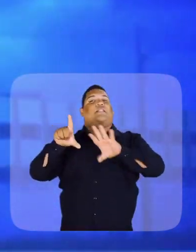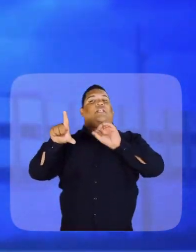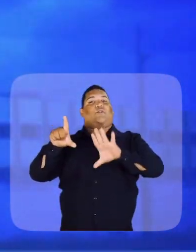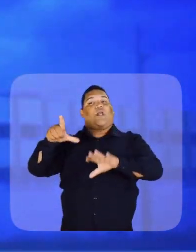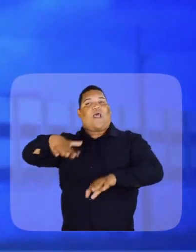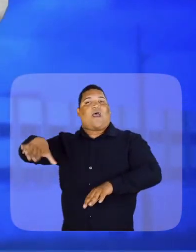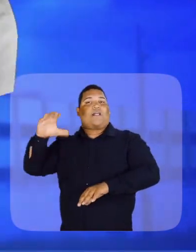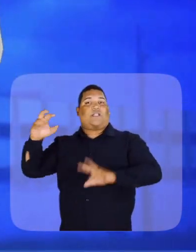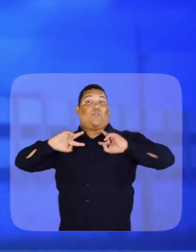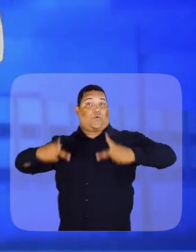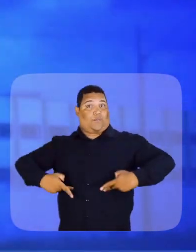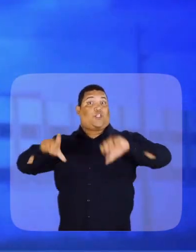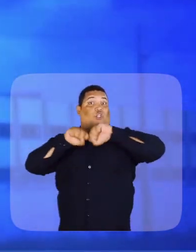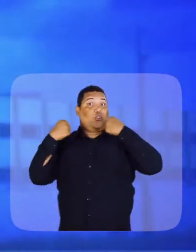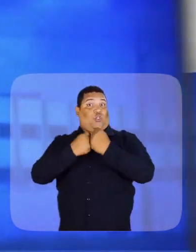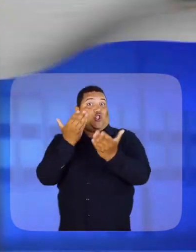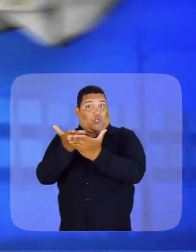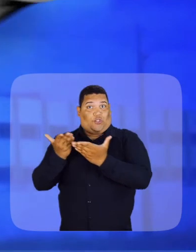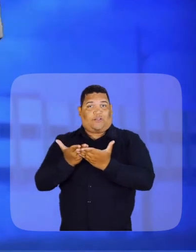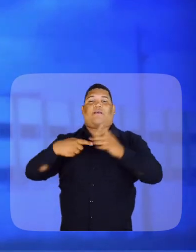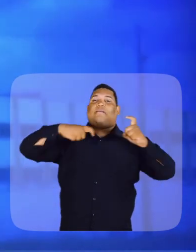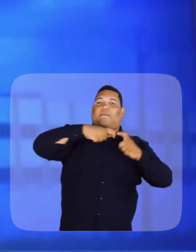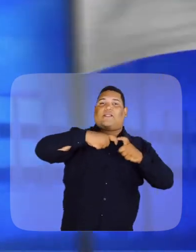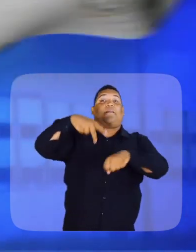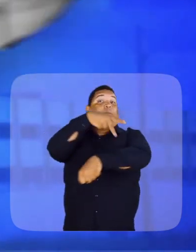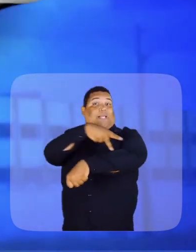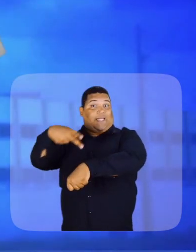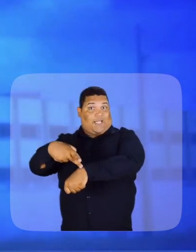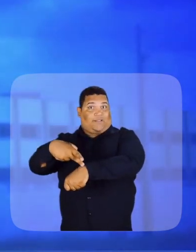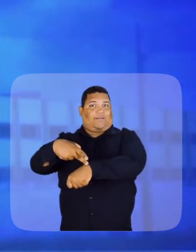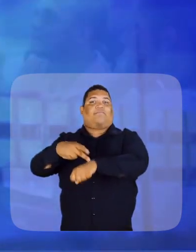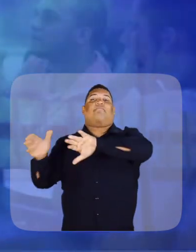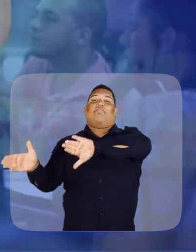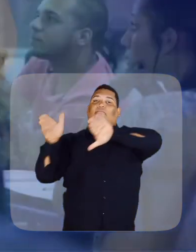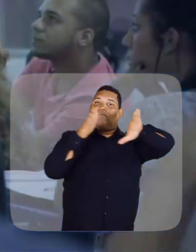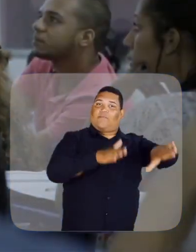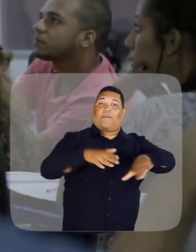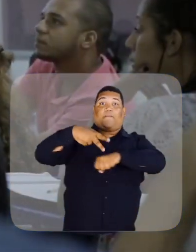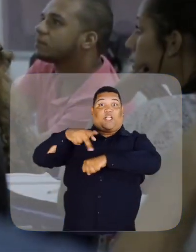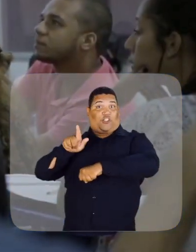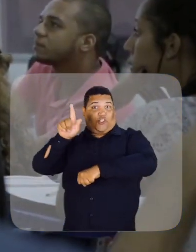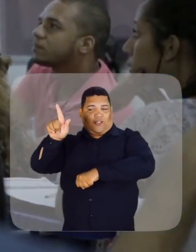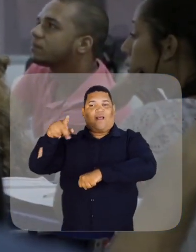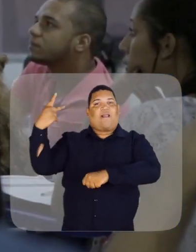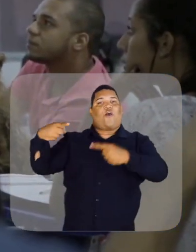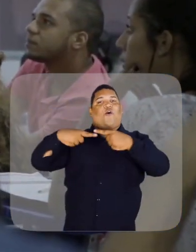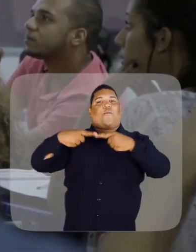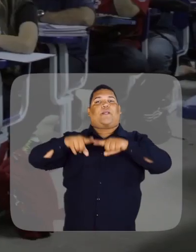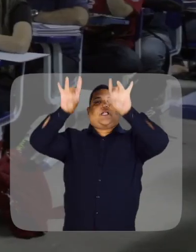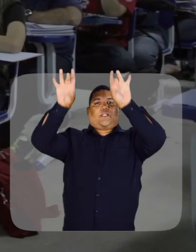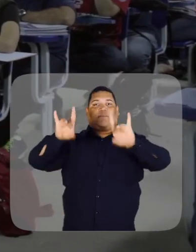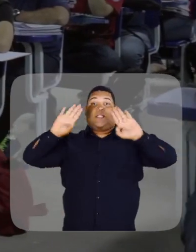Licenciatura em Ciências Humanas, Sociologia, Medicina e Pedagogia. Na pós-graduação, a